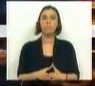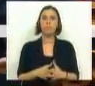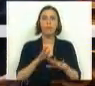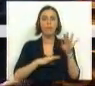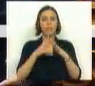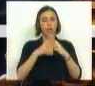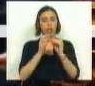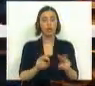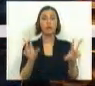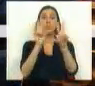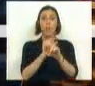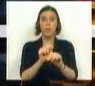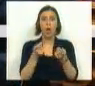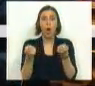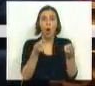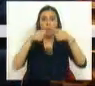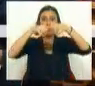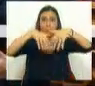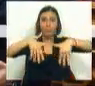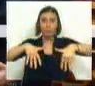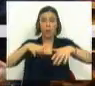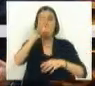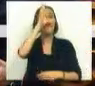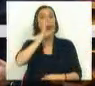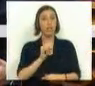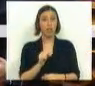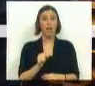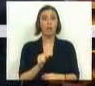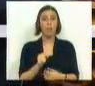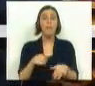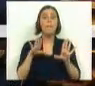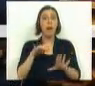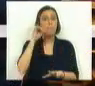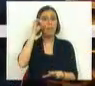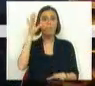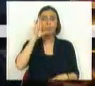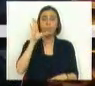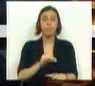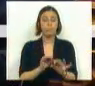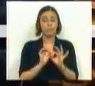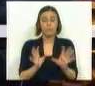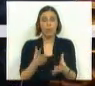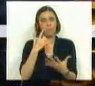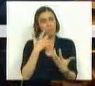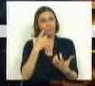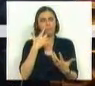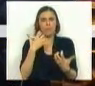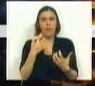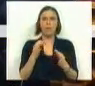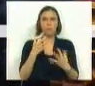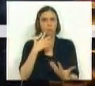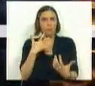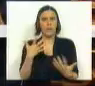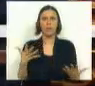fazer uma reestruturação orgânica do Ministério mas ainda não sabem, como aliás ficou bem patente,